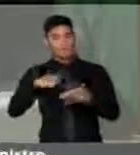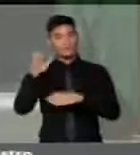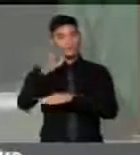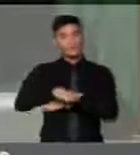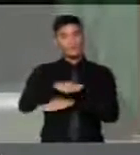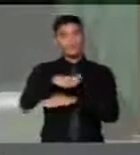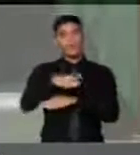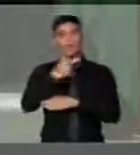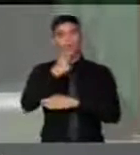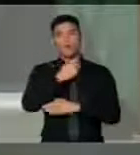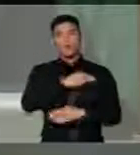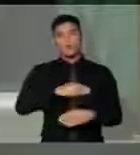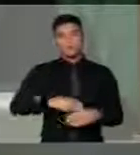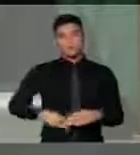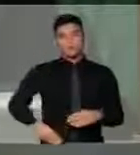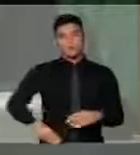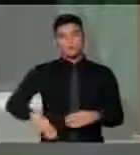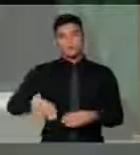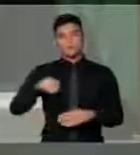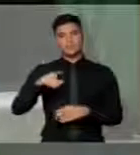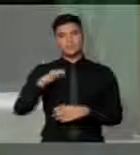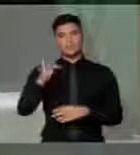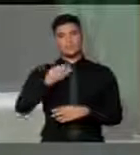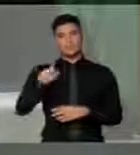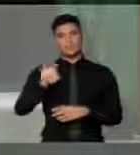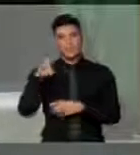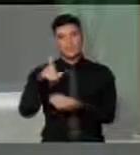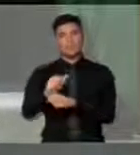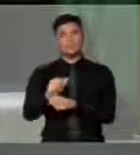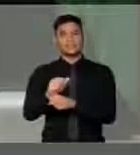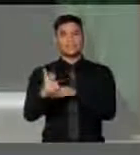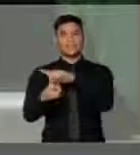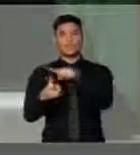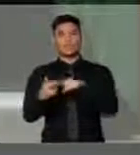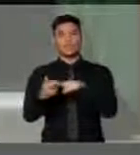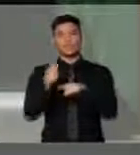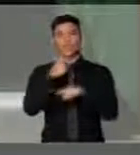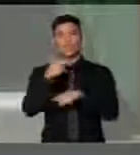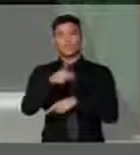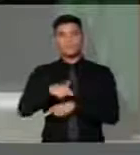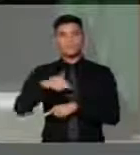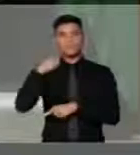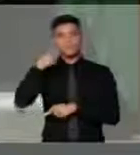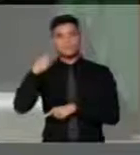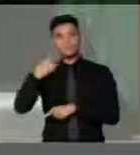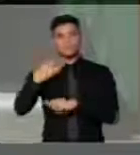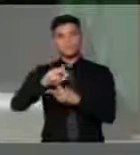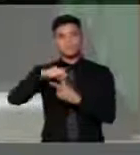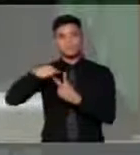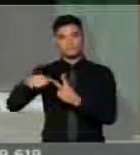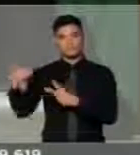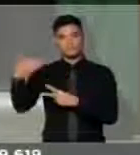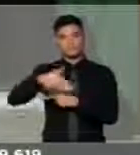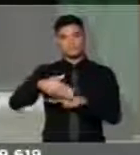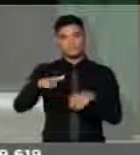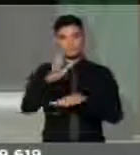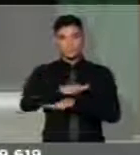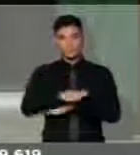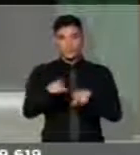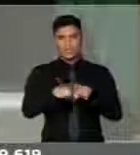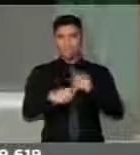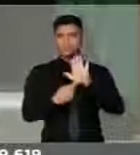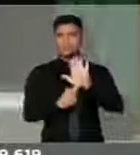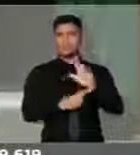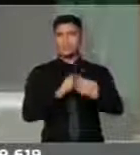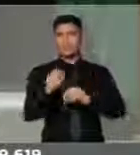ministro da Fazenda, que veio mostrar que pedalada fiscal não é crime de